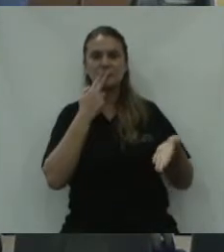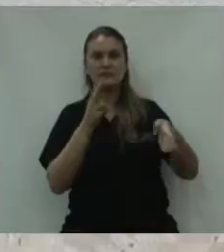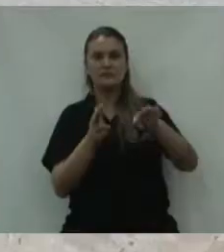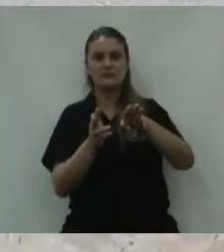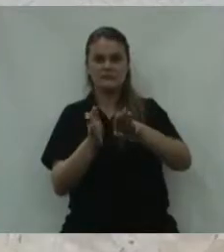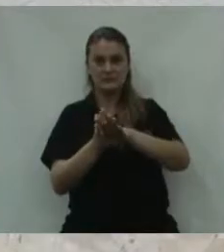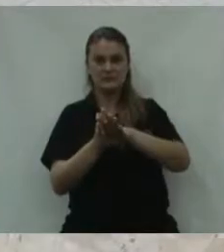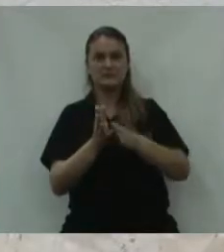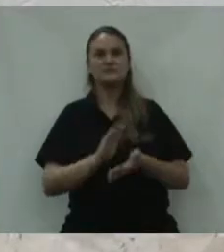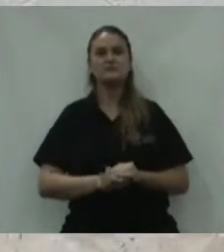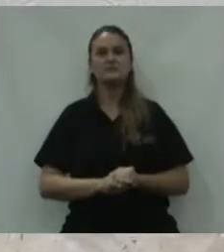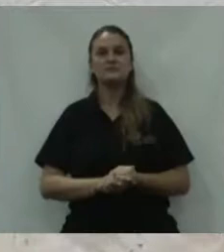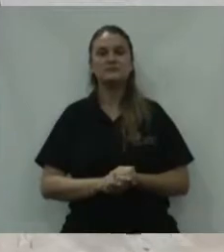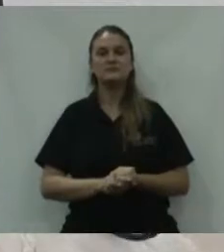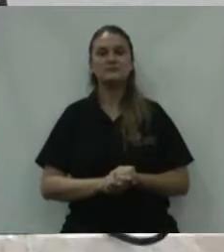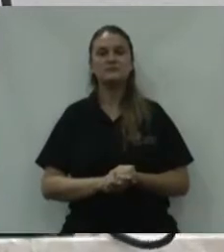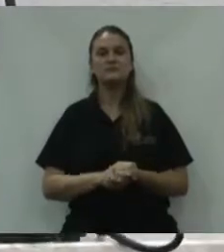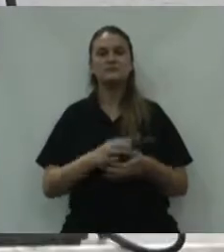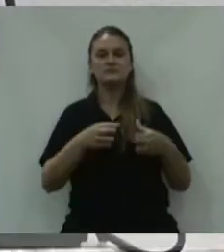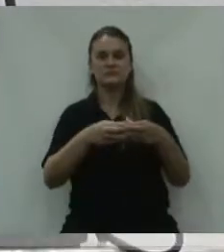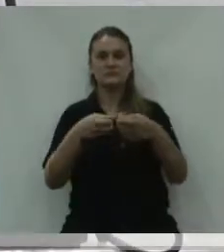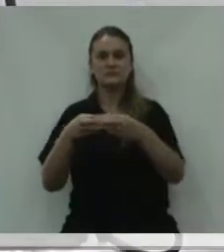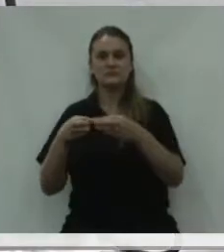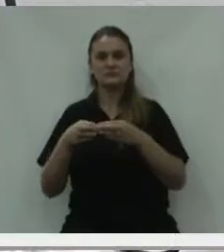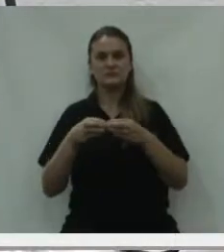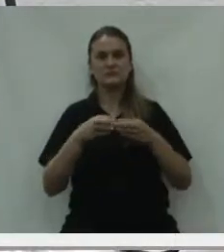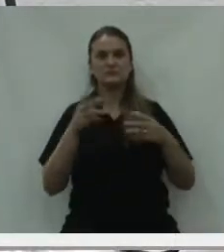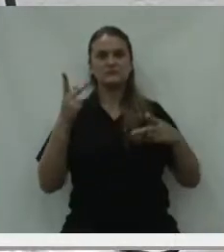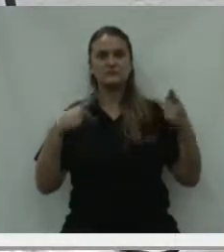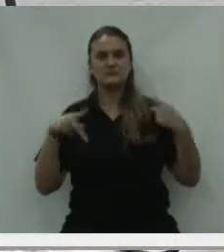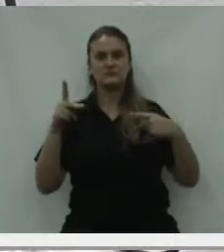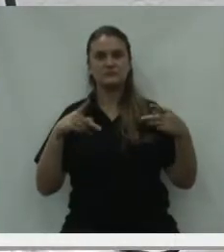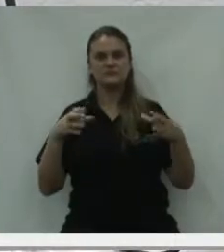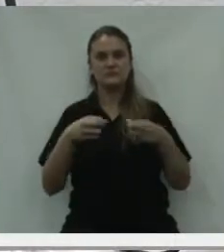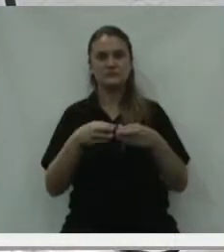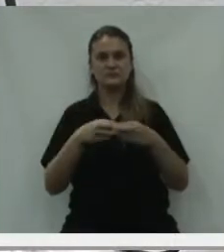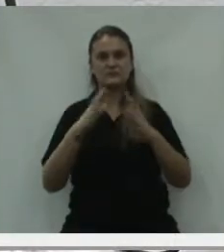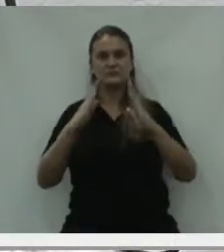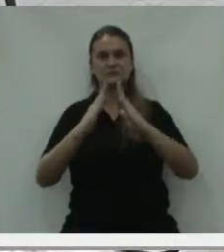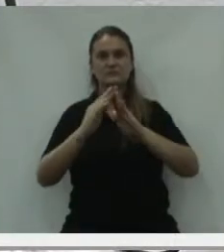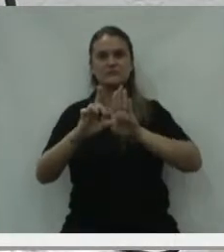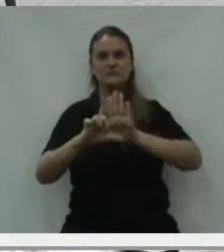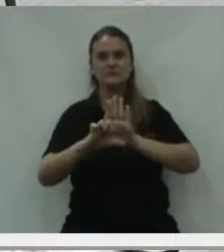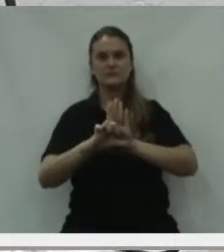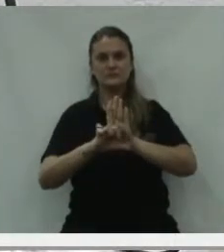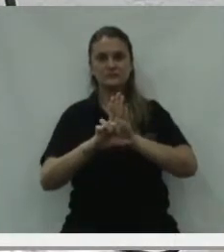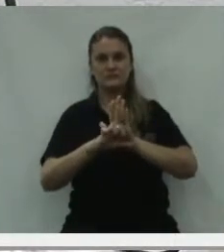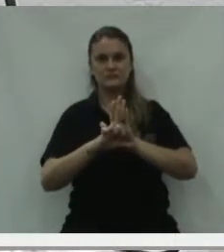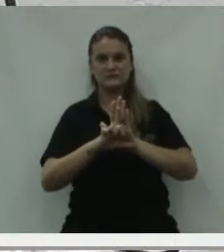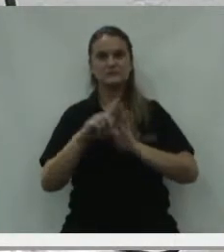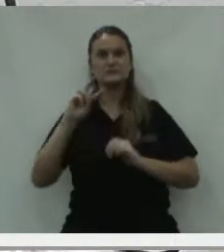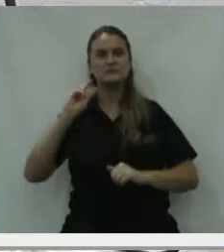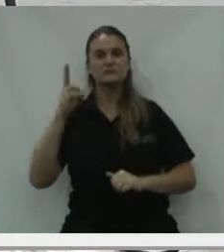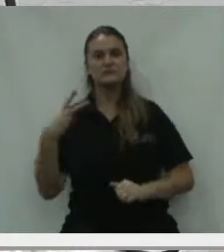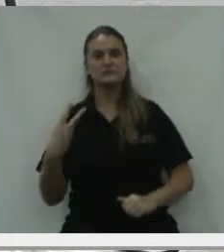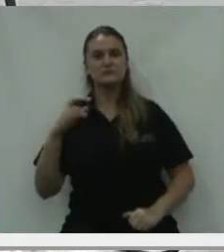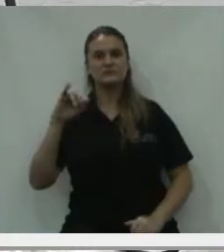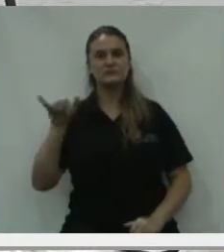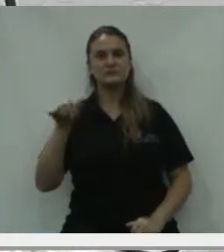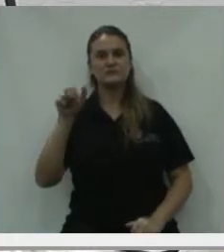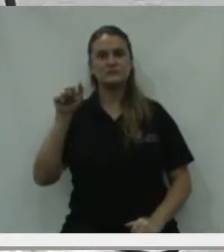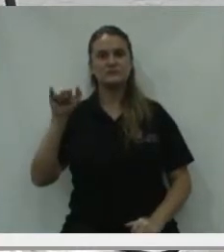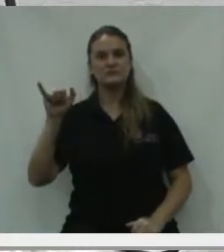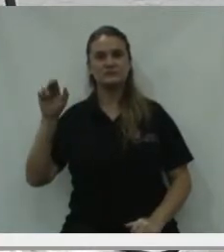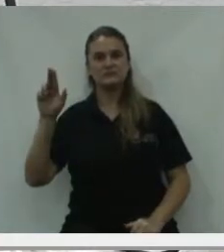Correspondências recebidas. As lideranças partidárias representadas nesta Casa de Leis, pelo vereador